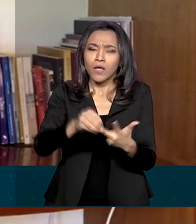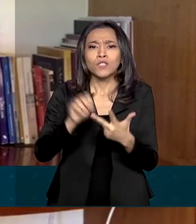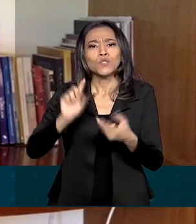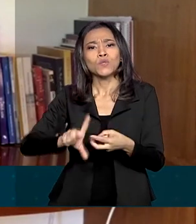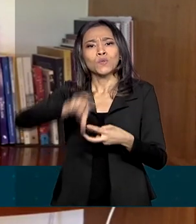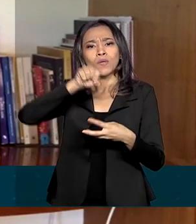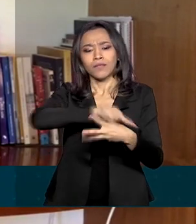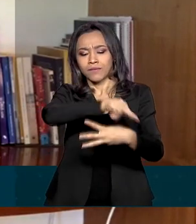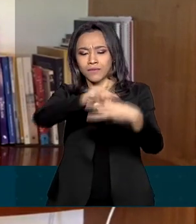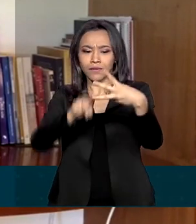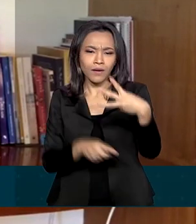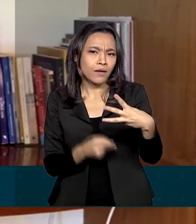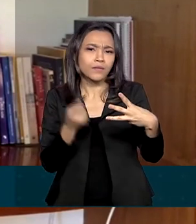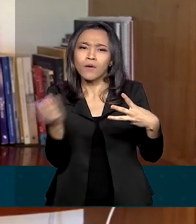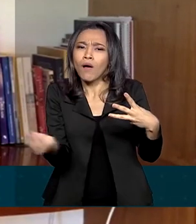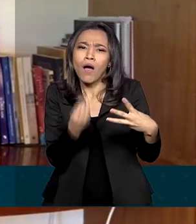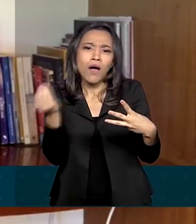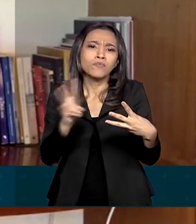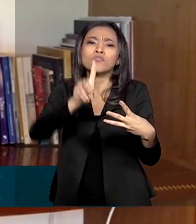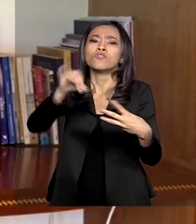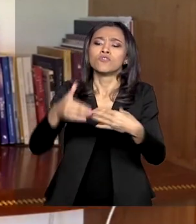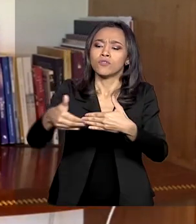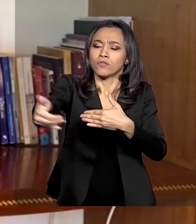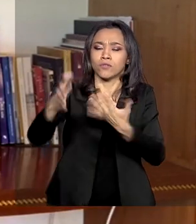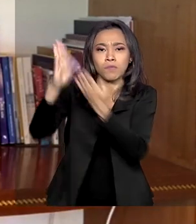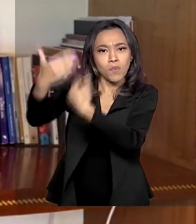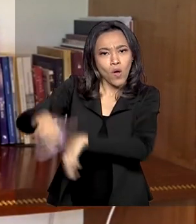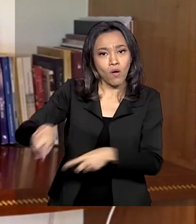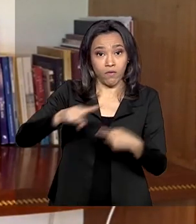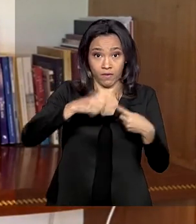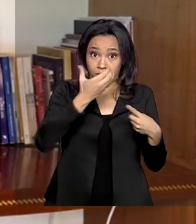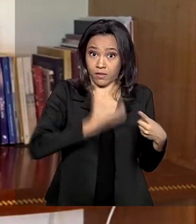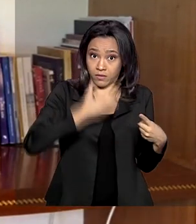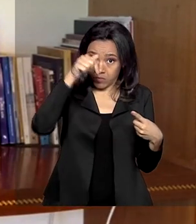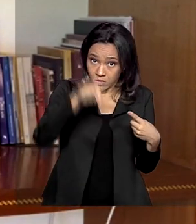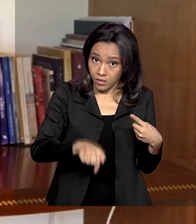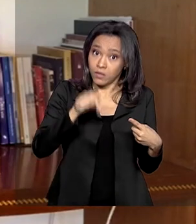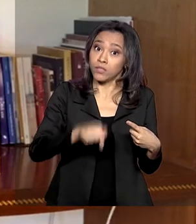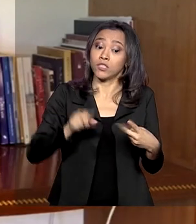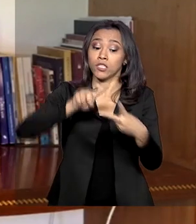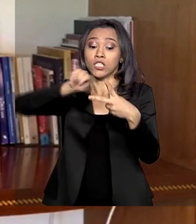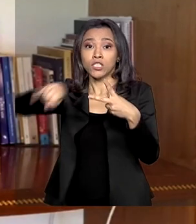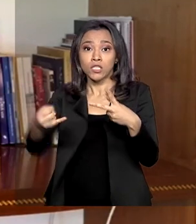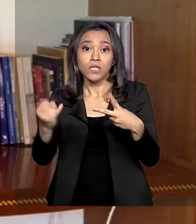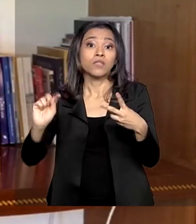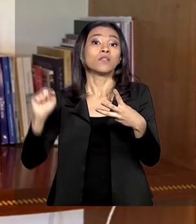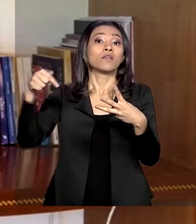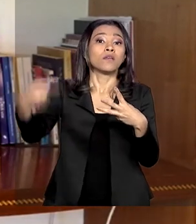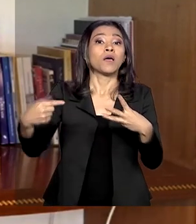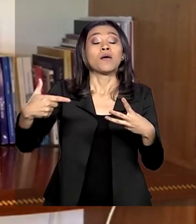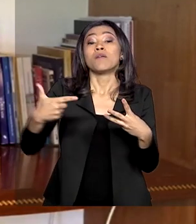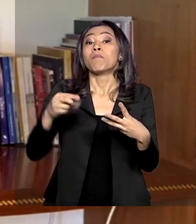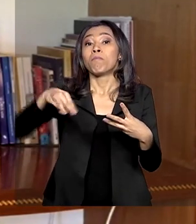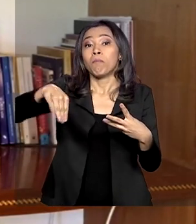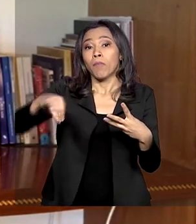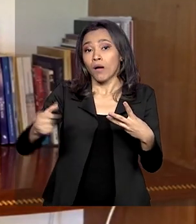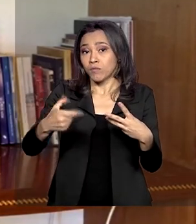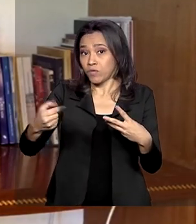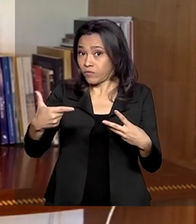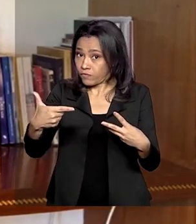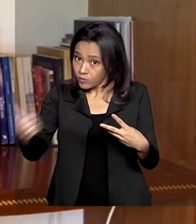três datas para realizar a prova. Dezembro deste ano, janeiro e maio de 2021.